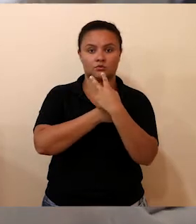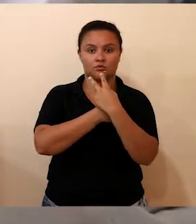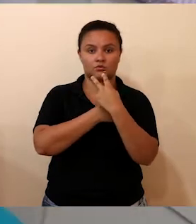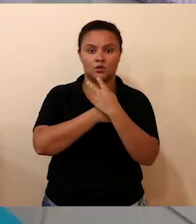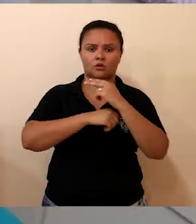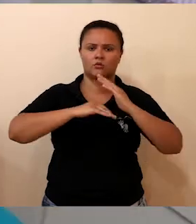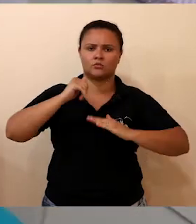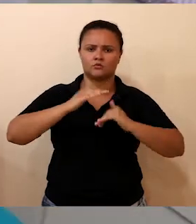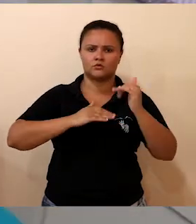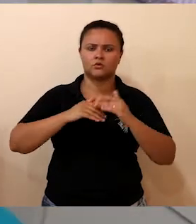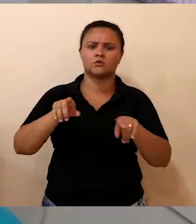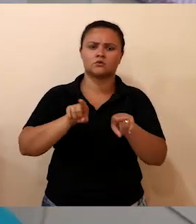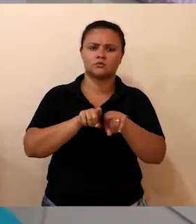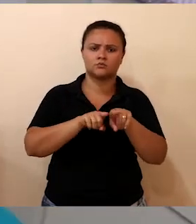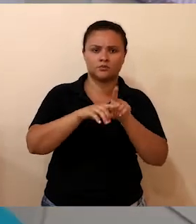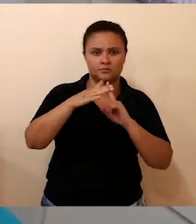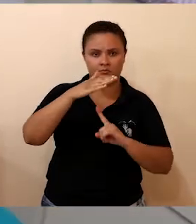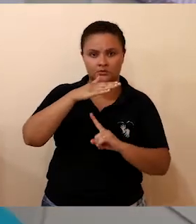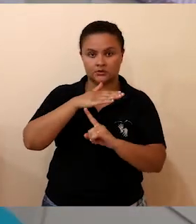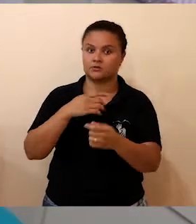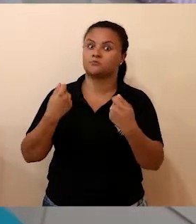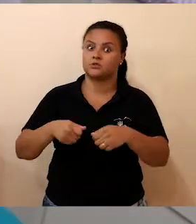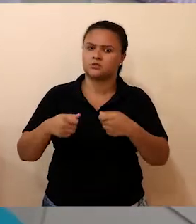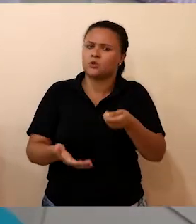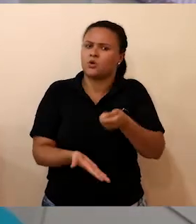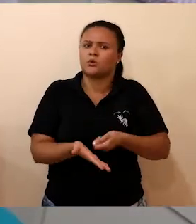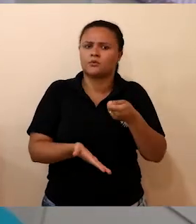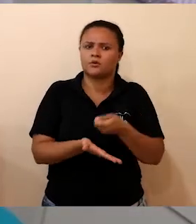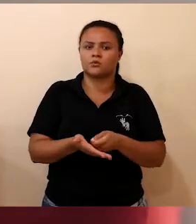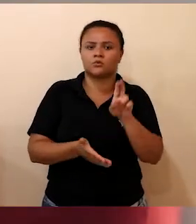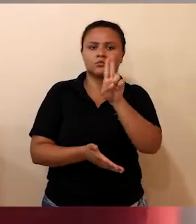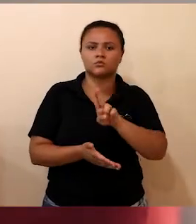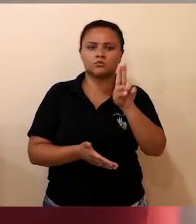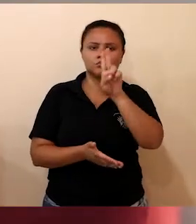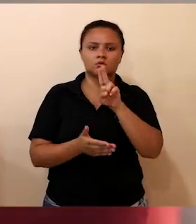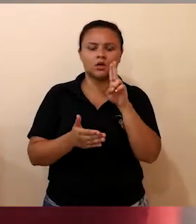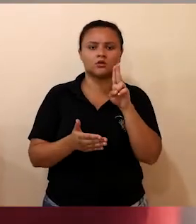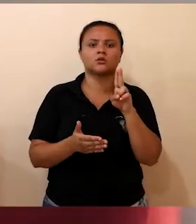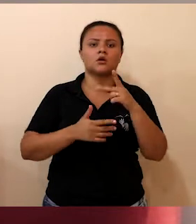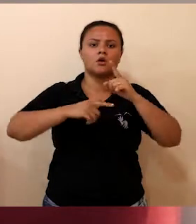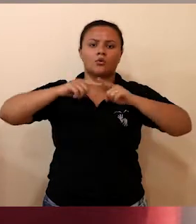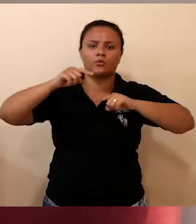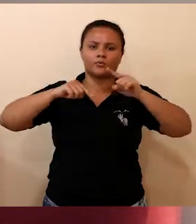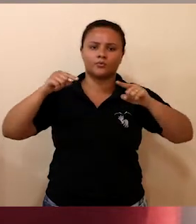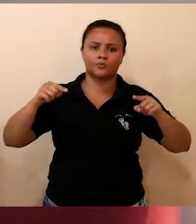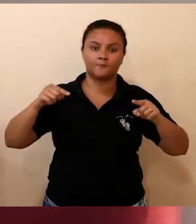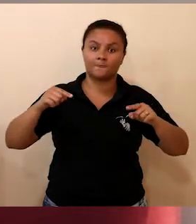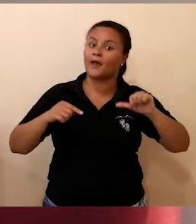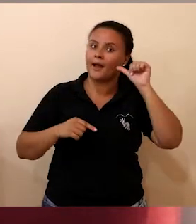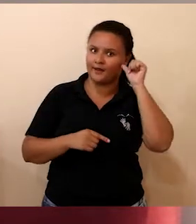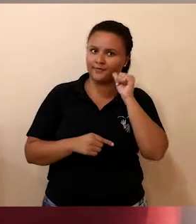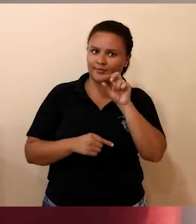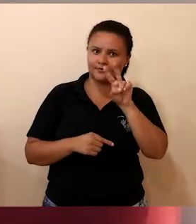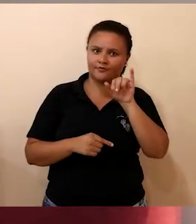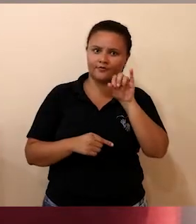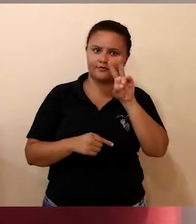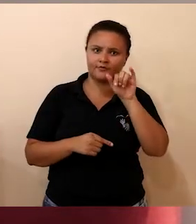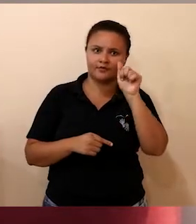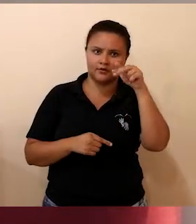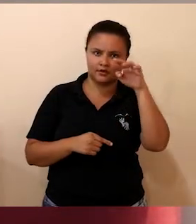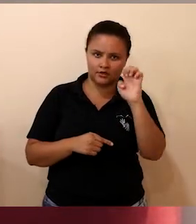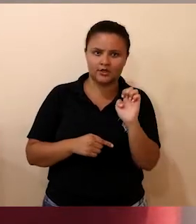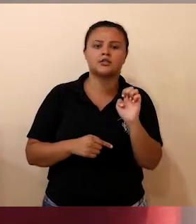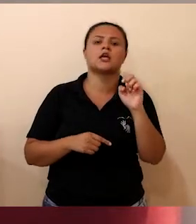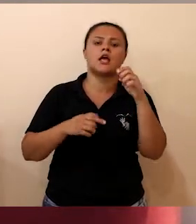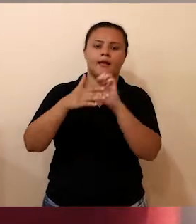paciente, é obrigatório o uso de equipamento de proteção individual. É o que explica Viviane, proprietária de uma empresa de segurança